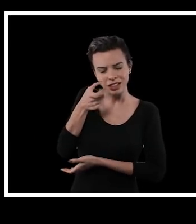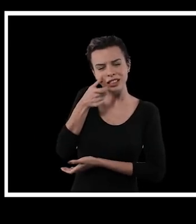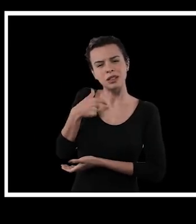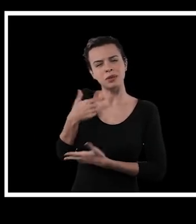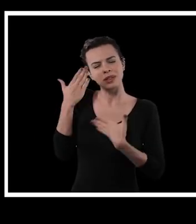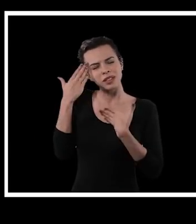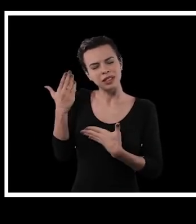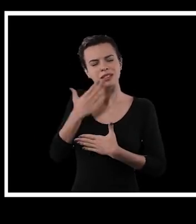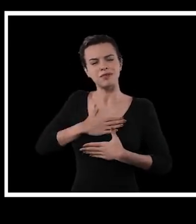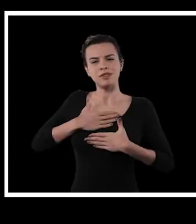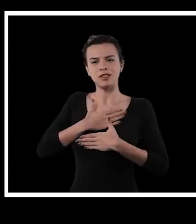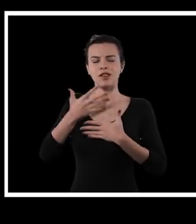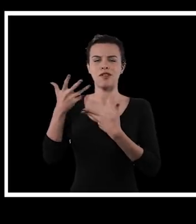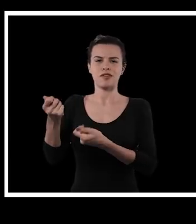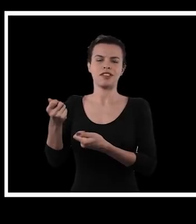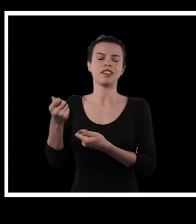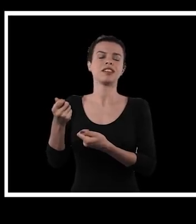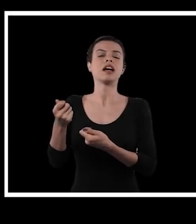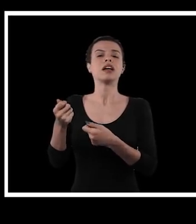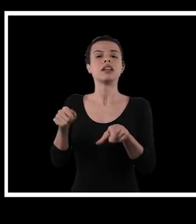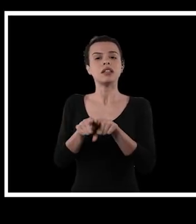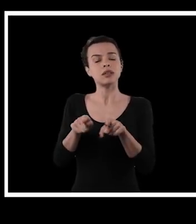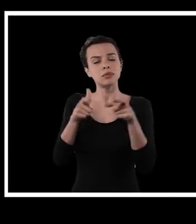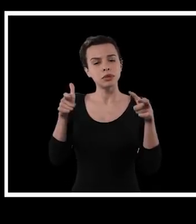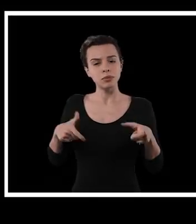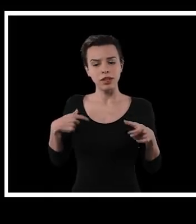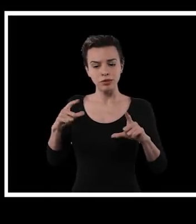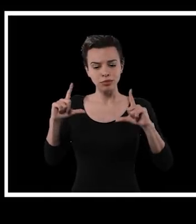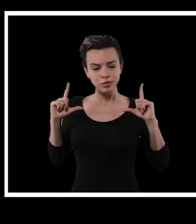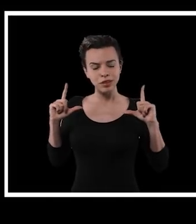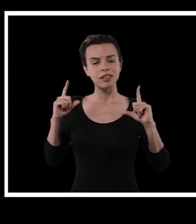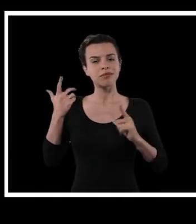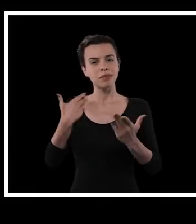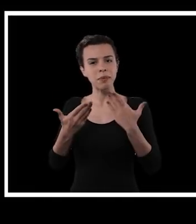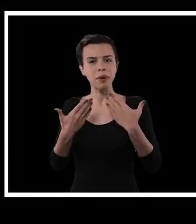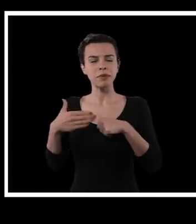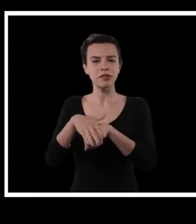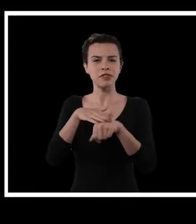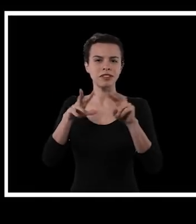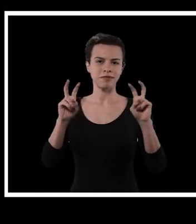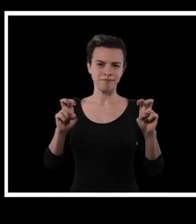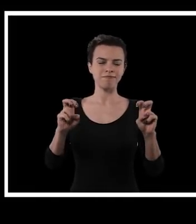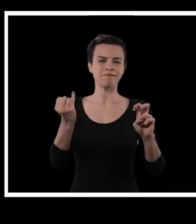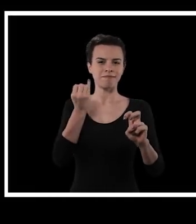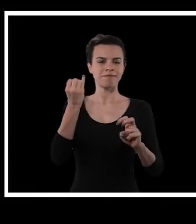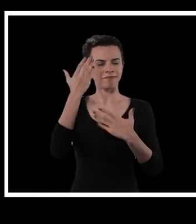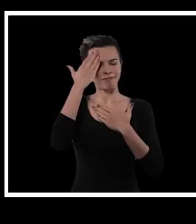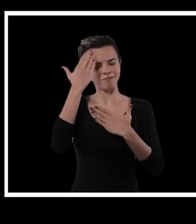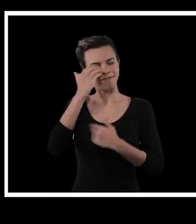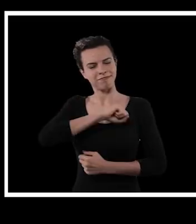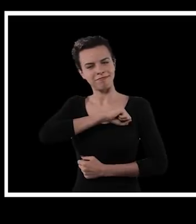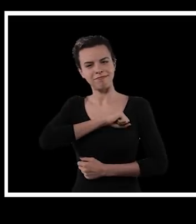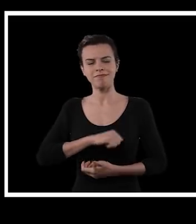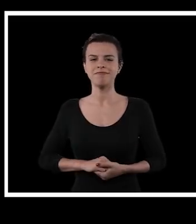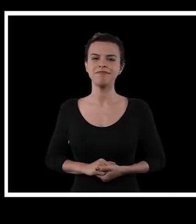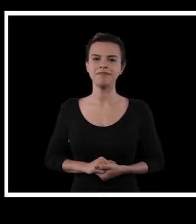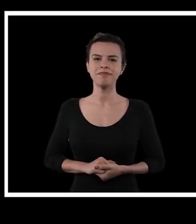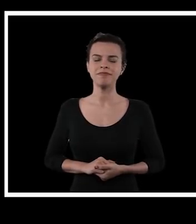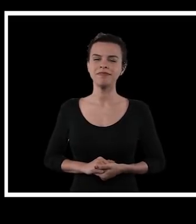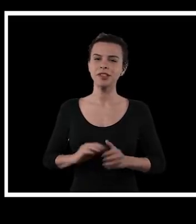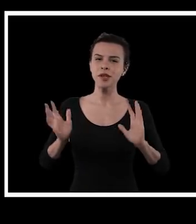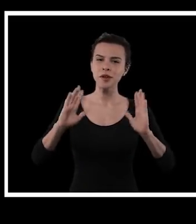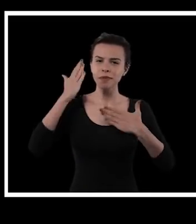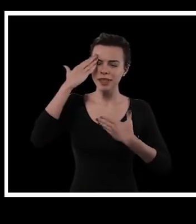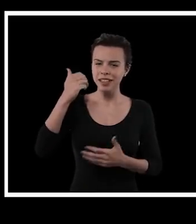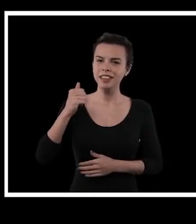então também agradeço muito pelo convite, pelo espaço para a gente poder estar aqui falando sobre esse assunto. Obrigadão aí para